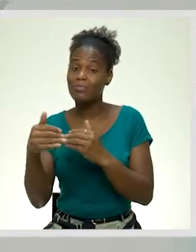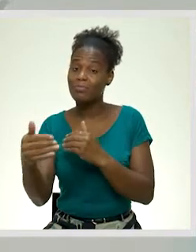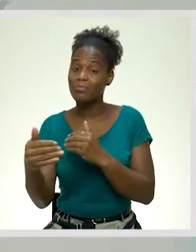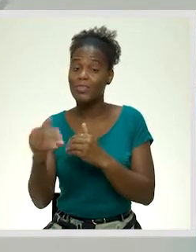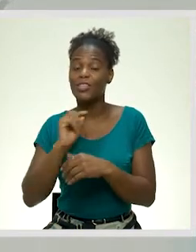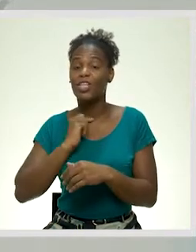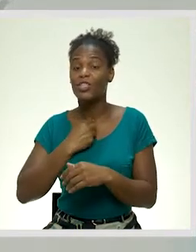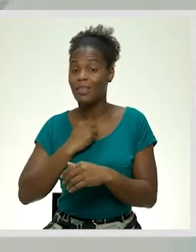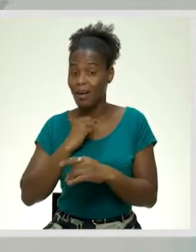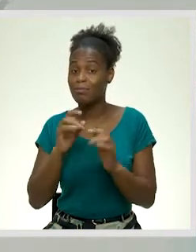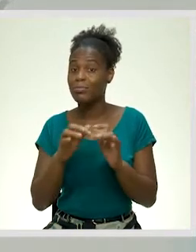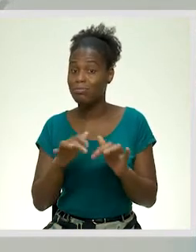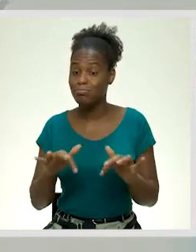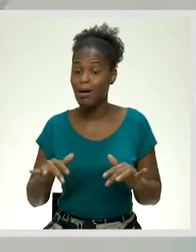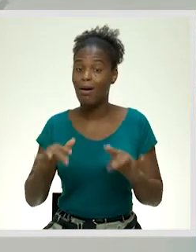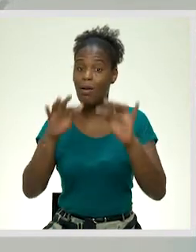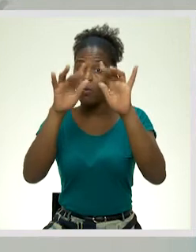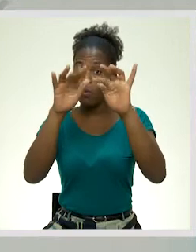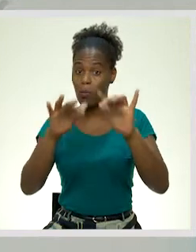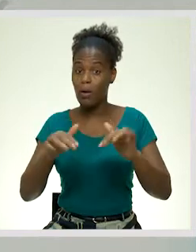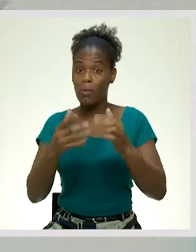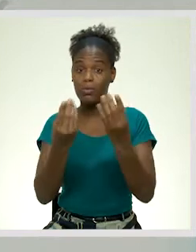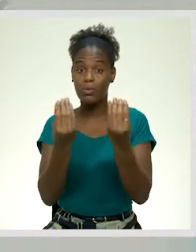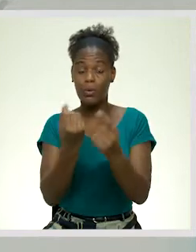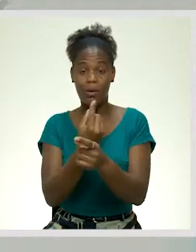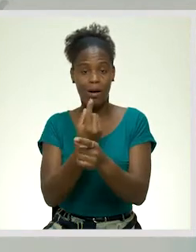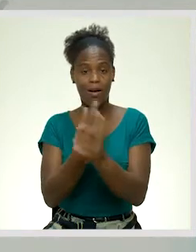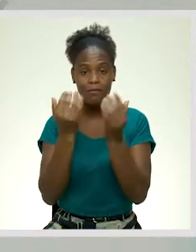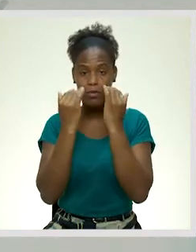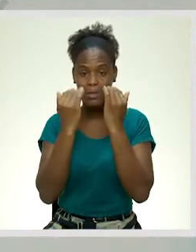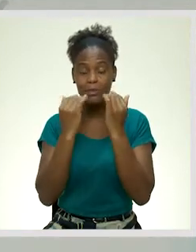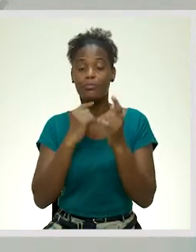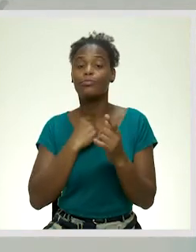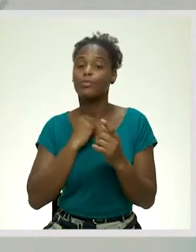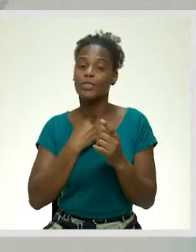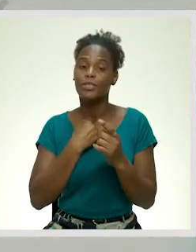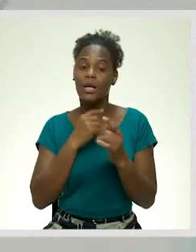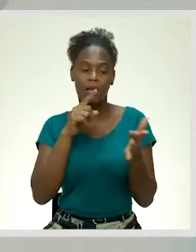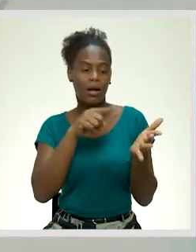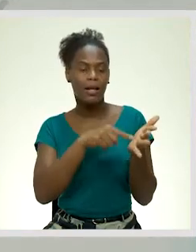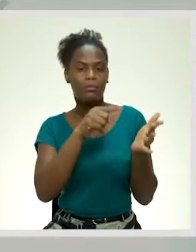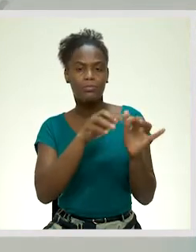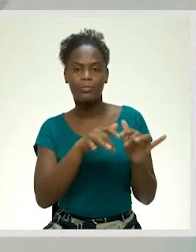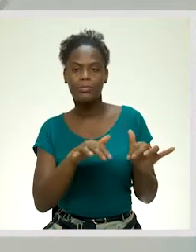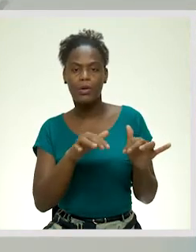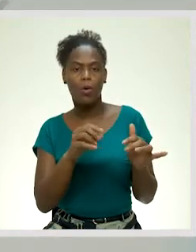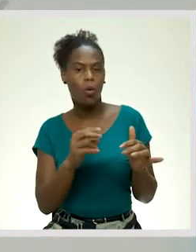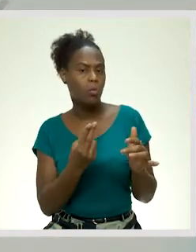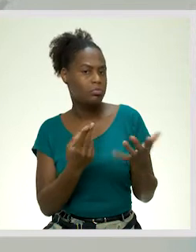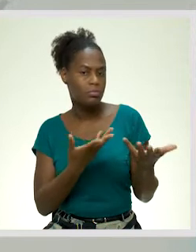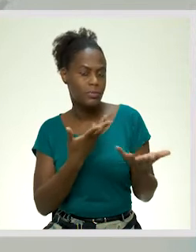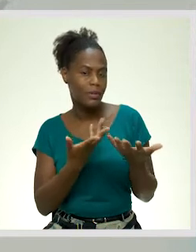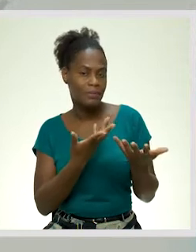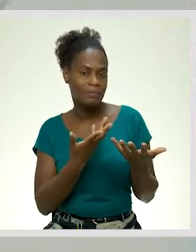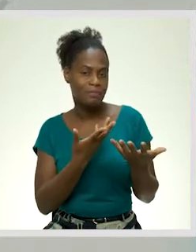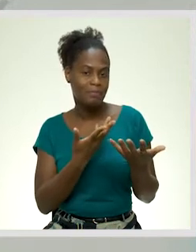era digital. E muitas coisas estão numa plataforma digital. E, através de um clique ou através da